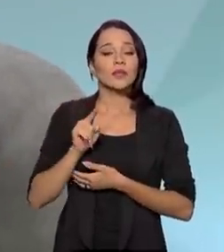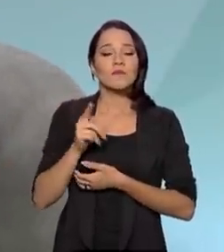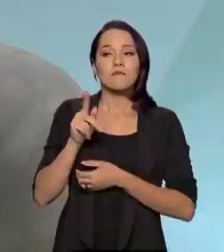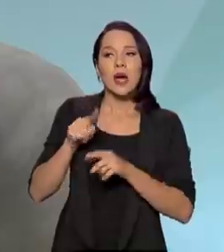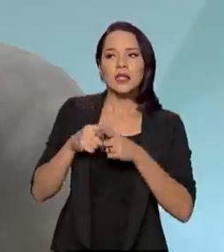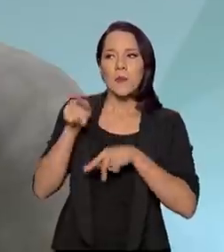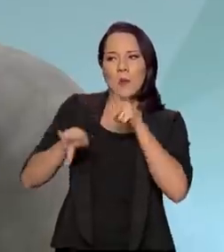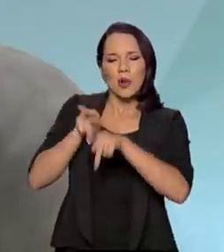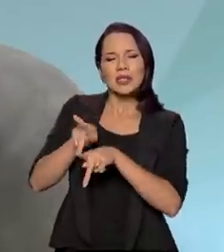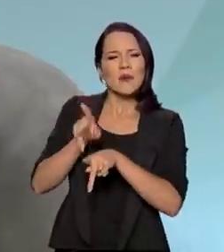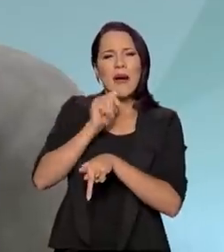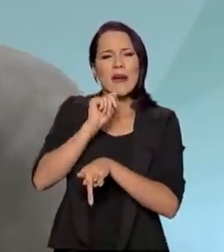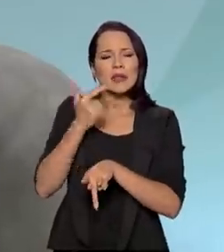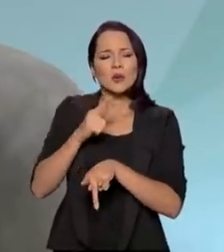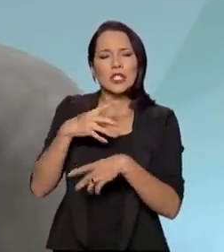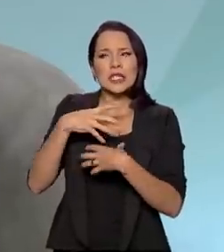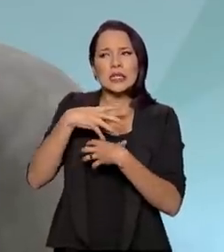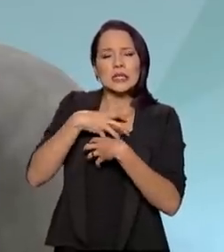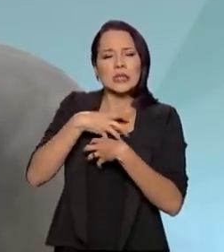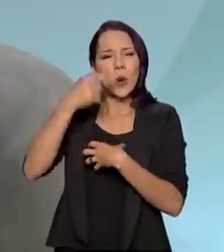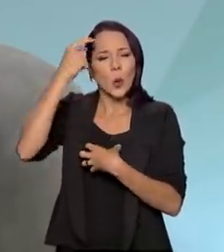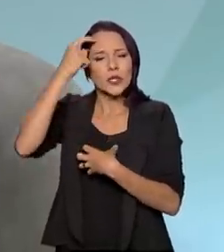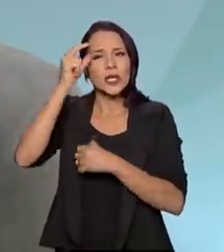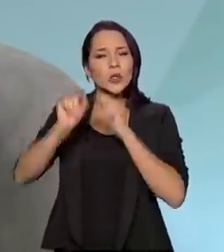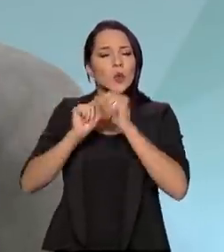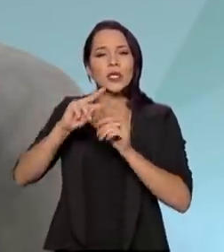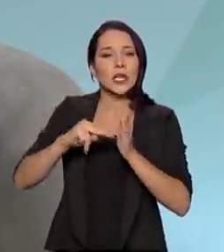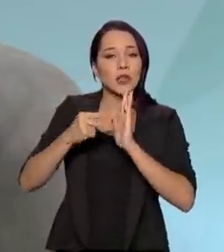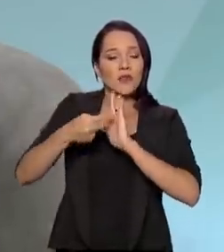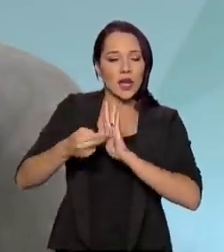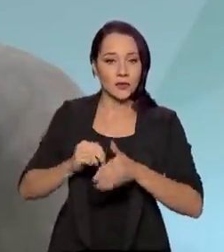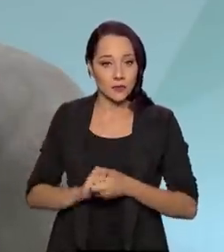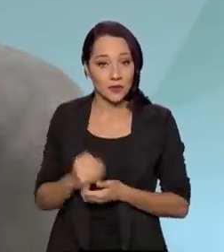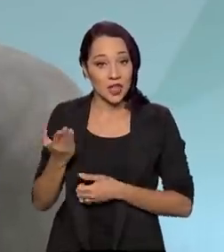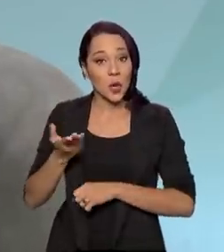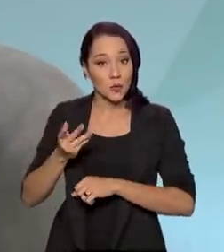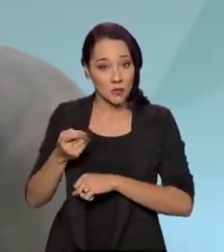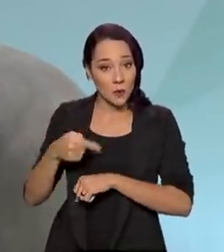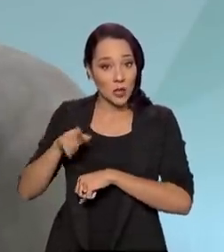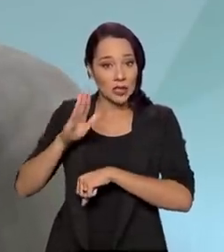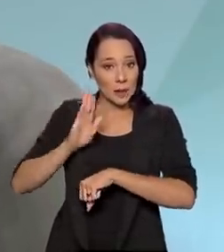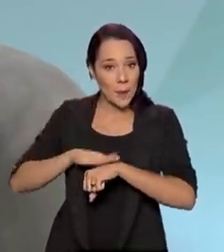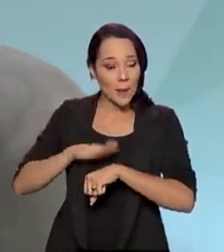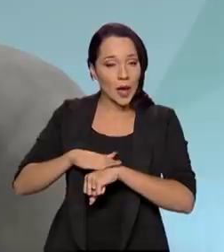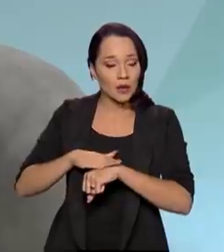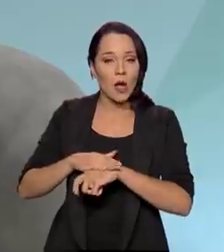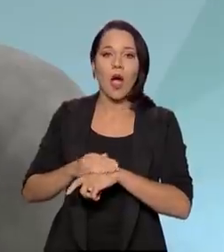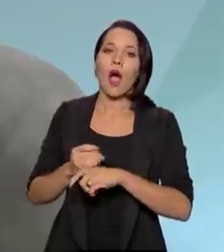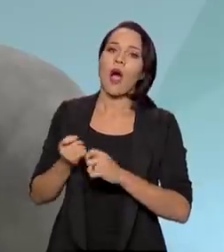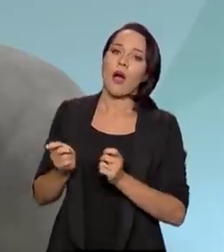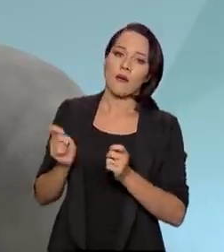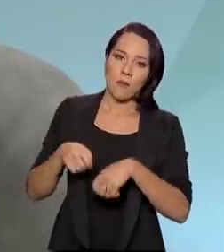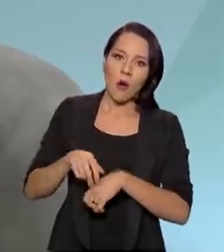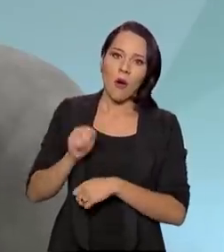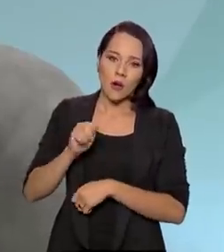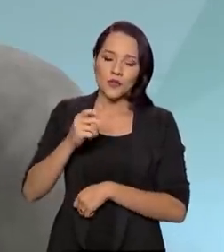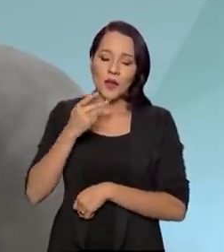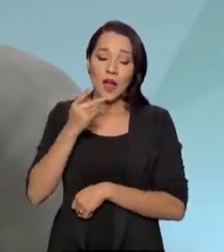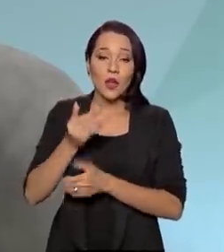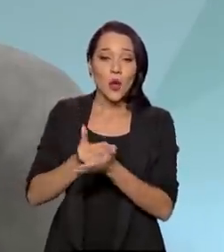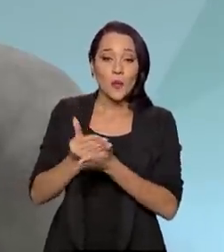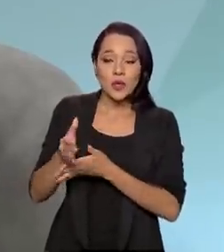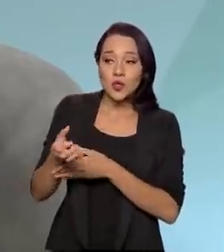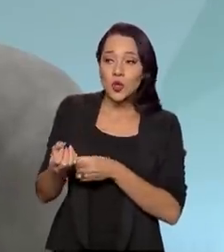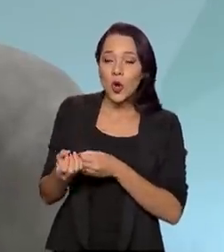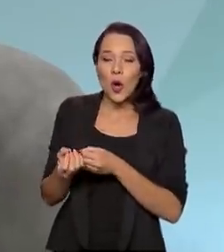população tivesse plena consciência do que isso significava. Então, naquele momento, realmente, nós podemos considerar que começou a